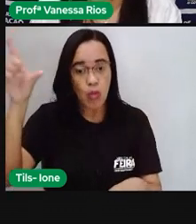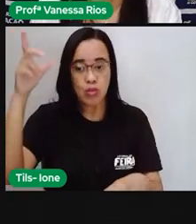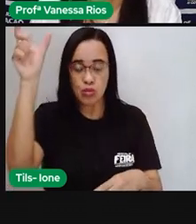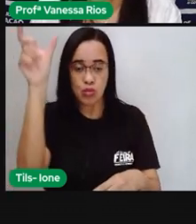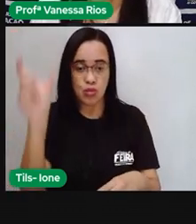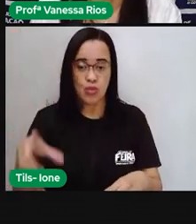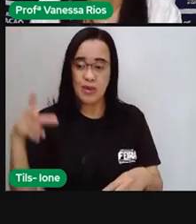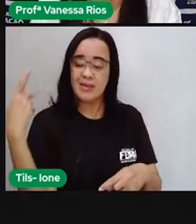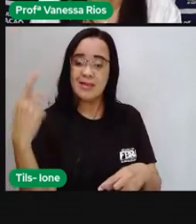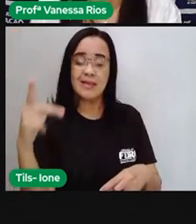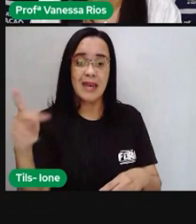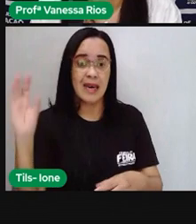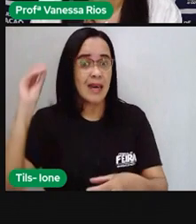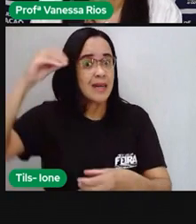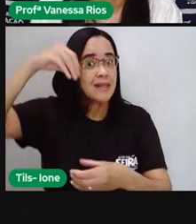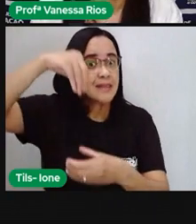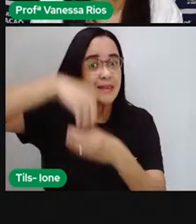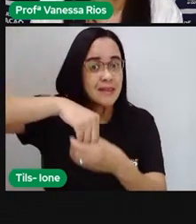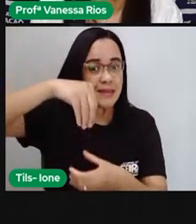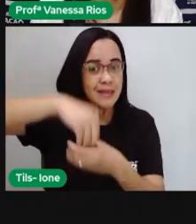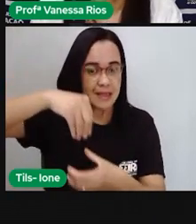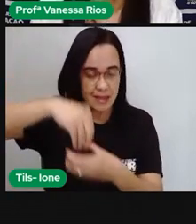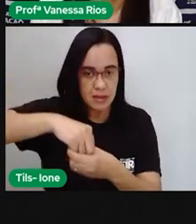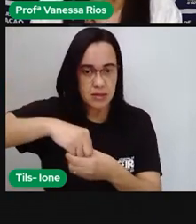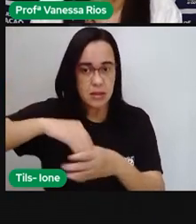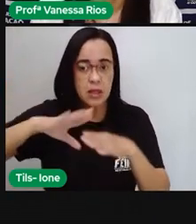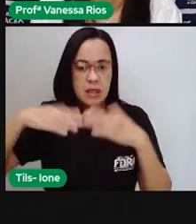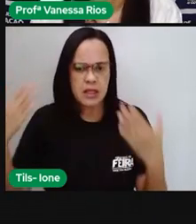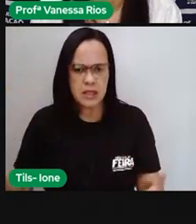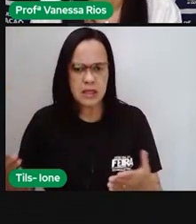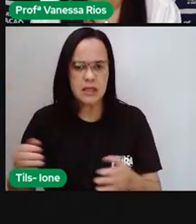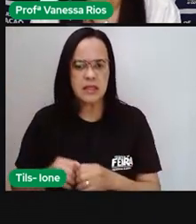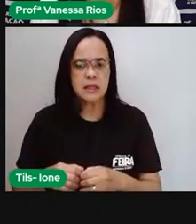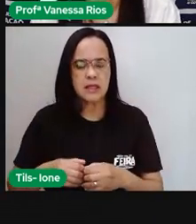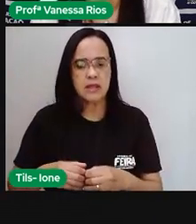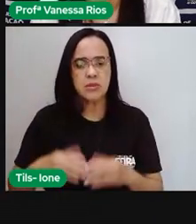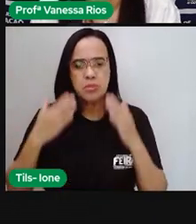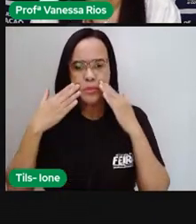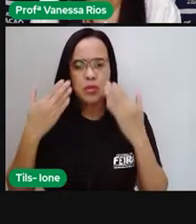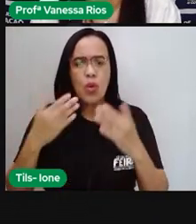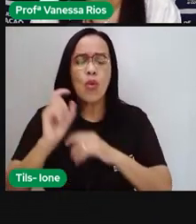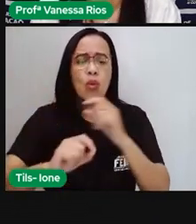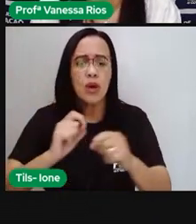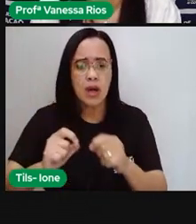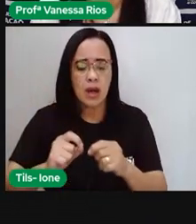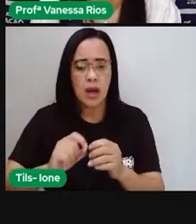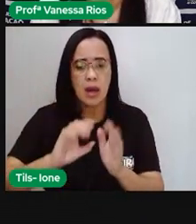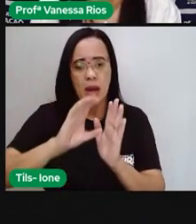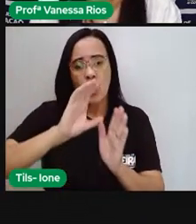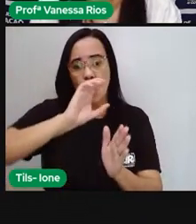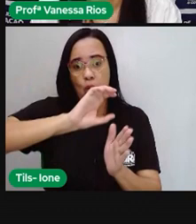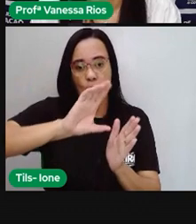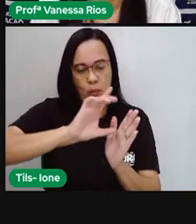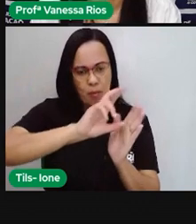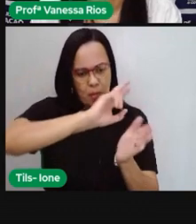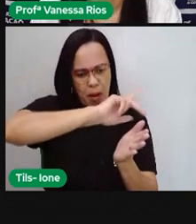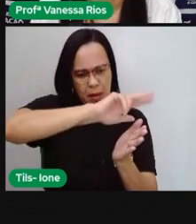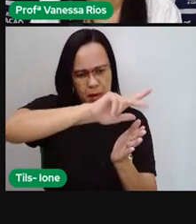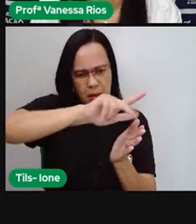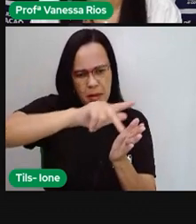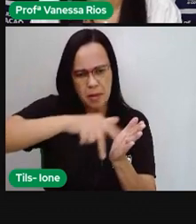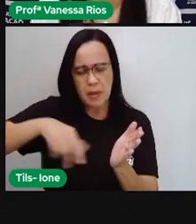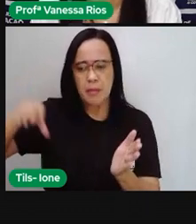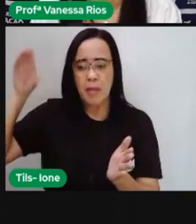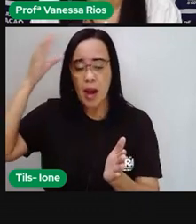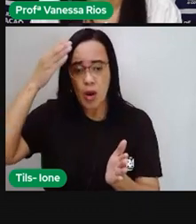fica claro que existem várias identidades culturais no mundo, sobretudo no Brasil. O conceito de